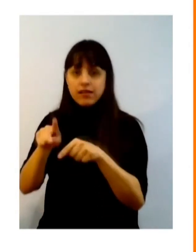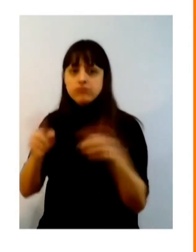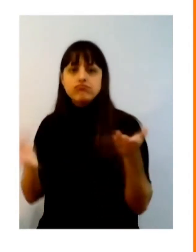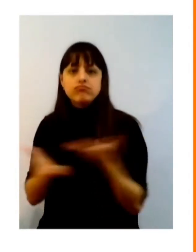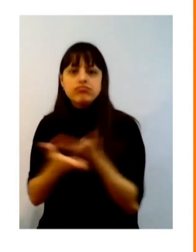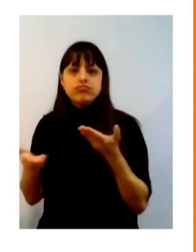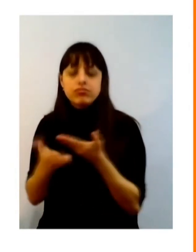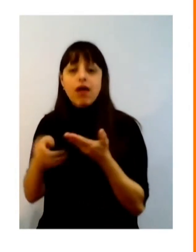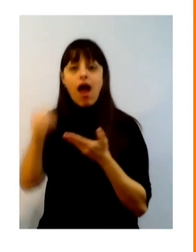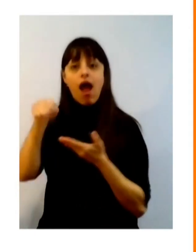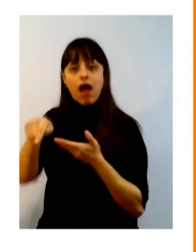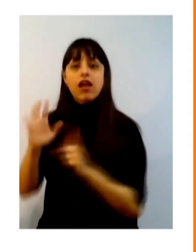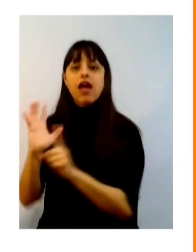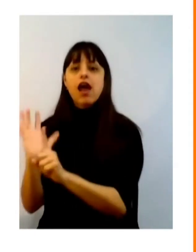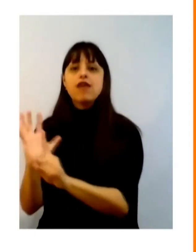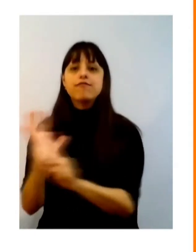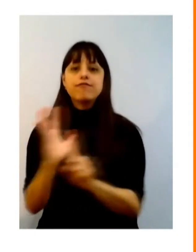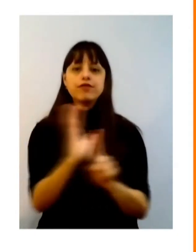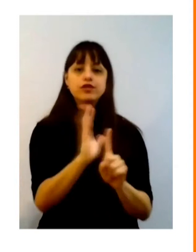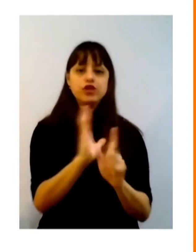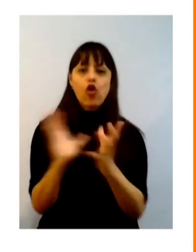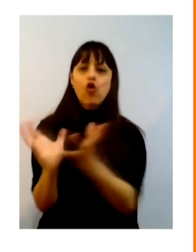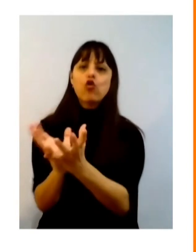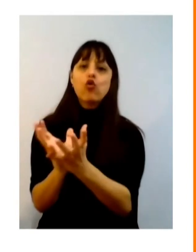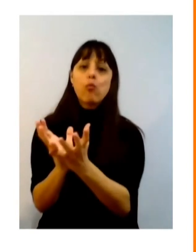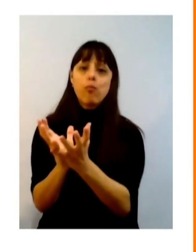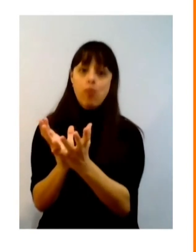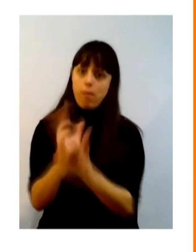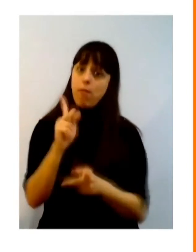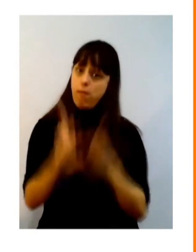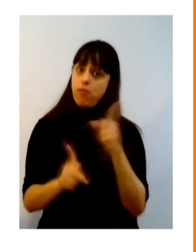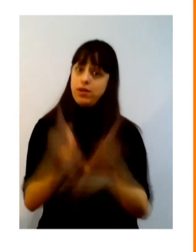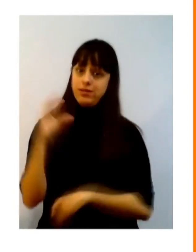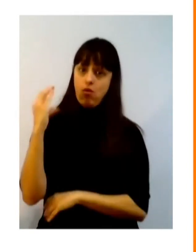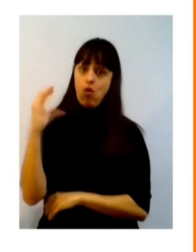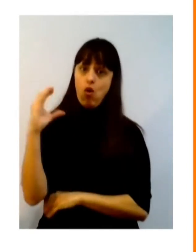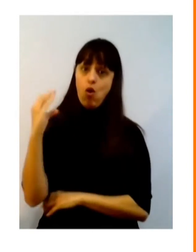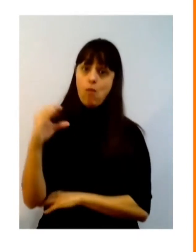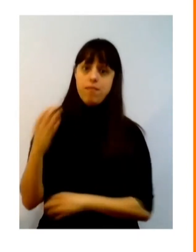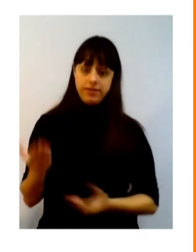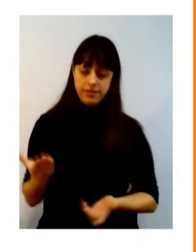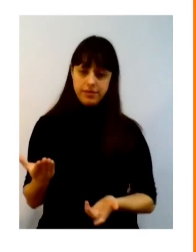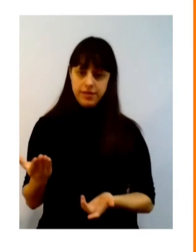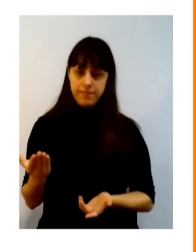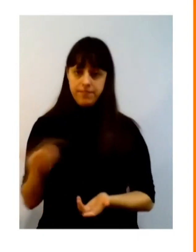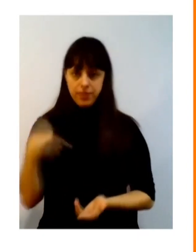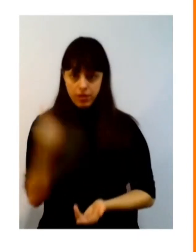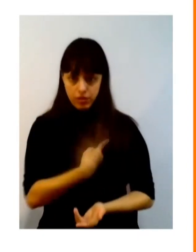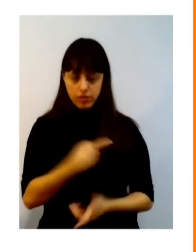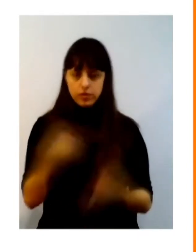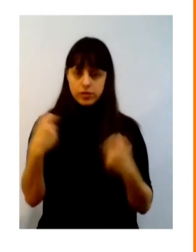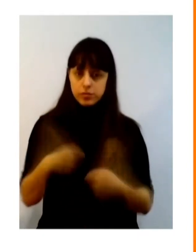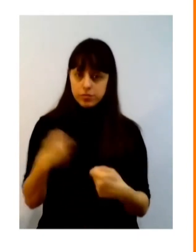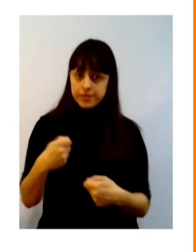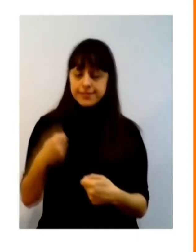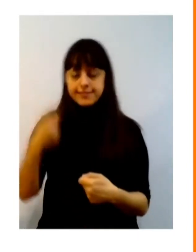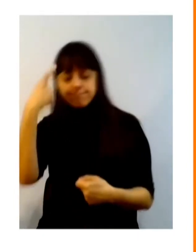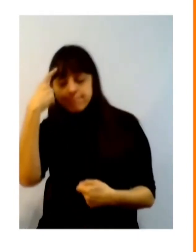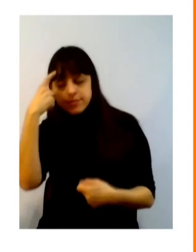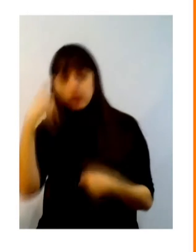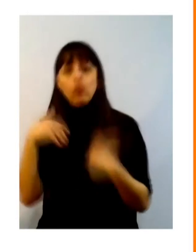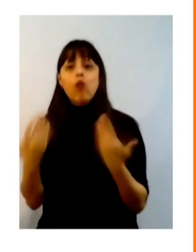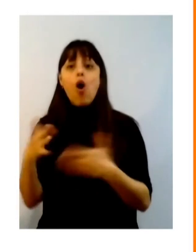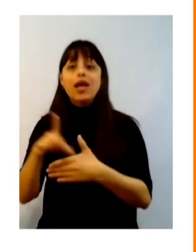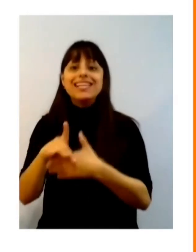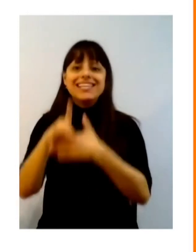pessoas que pode influenciar em grandes grupos da população. Essa é a liderança que nós precisamos que